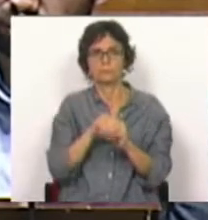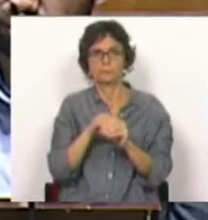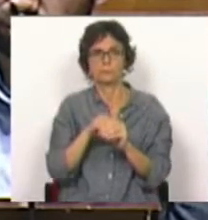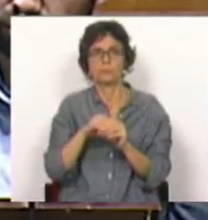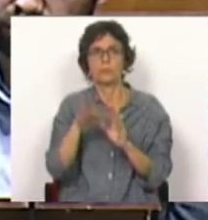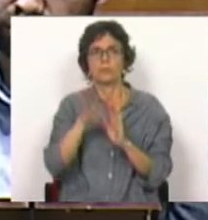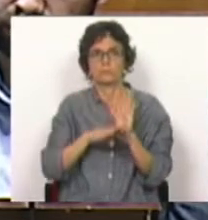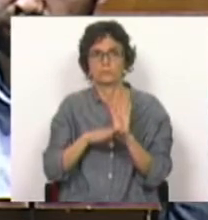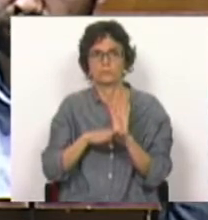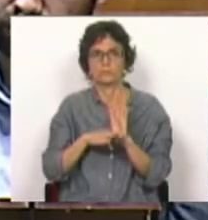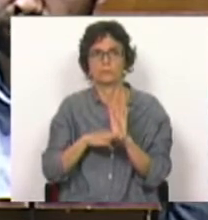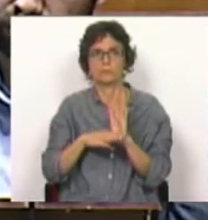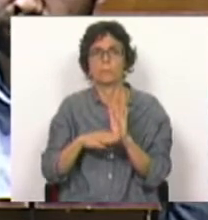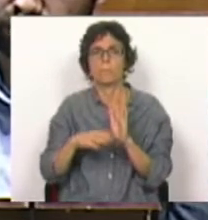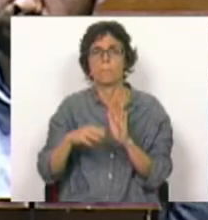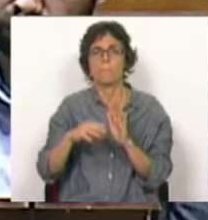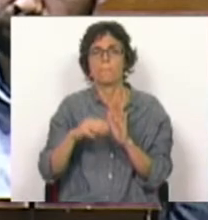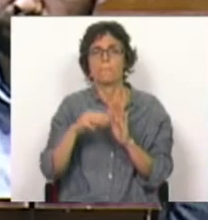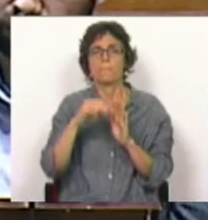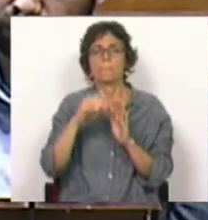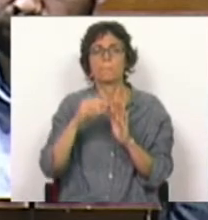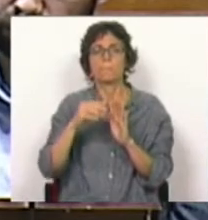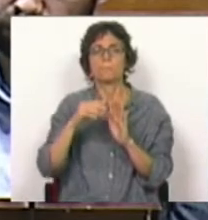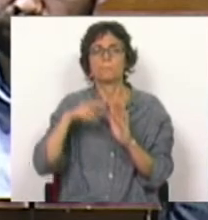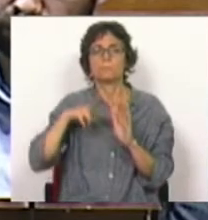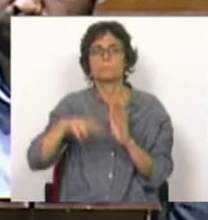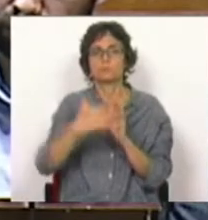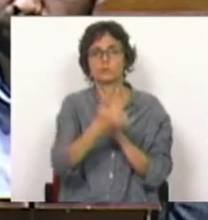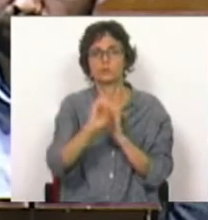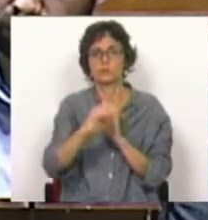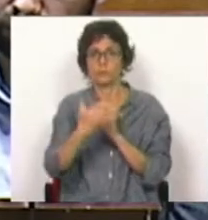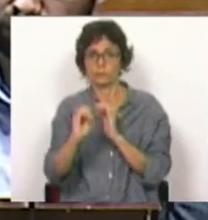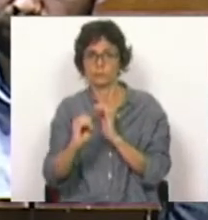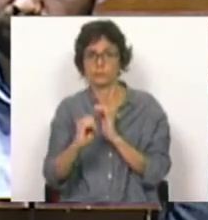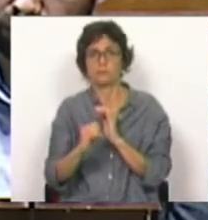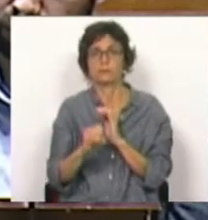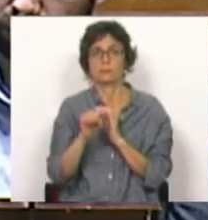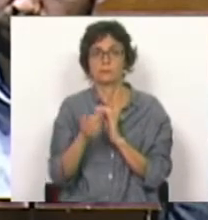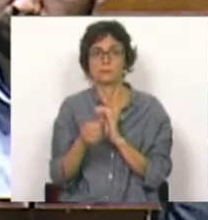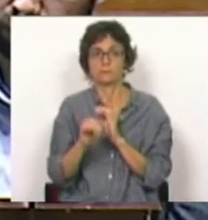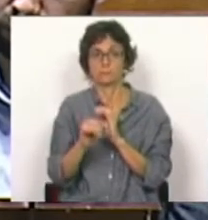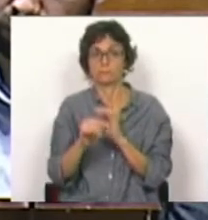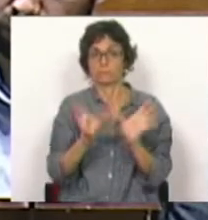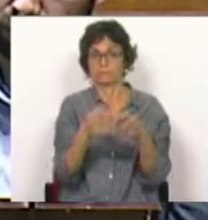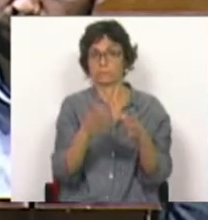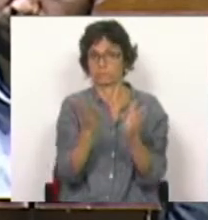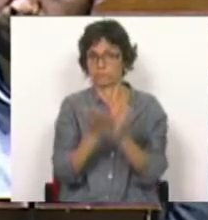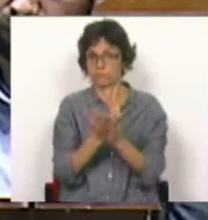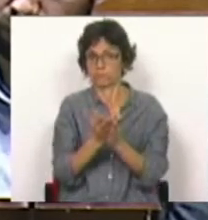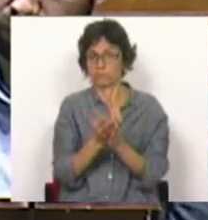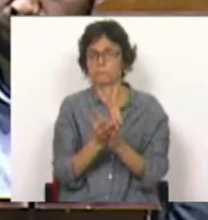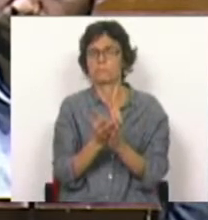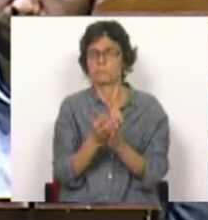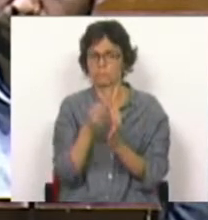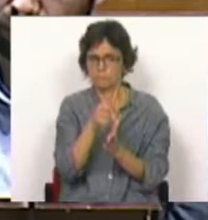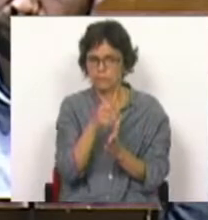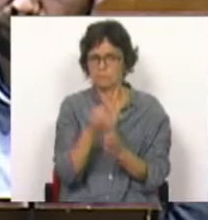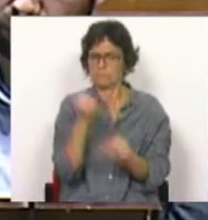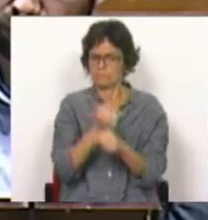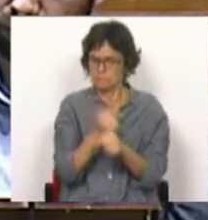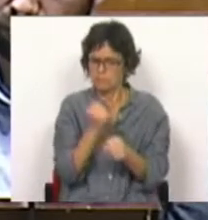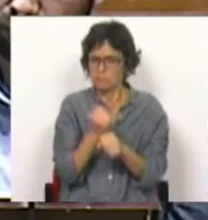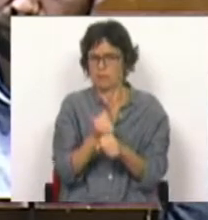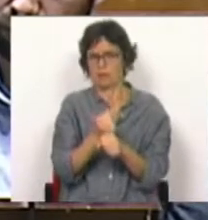secundária de Barcelinos na reprogramação do Portugal 2020 e aquela comunidade escolar que merece, porque tem trabalhado muito,